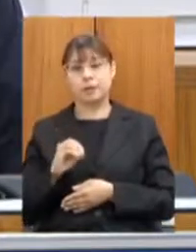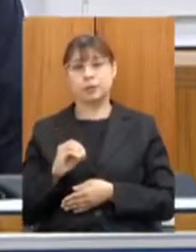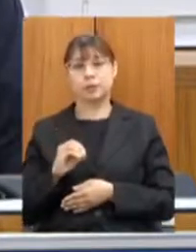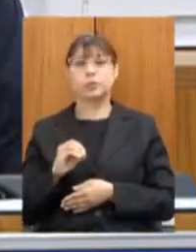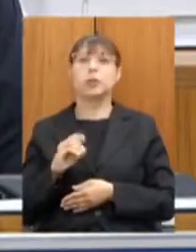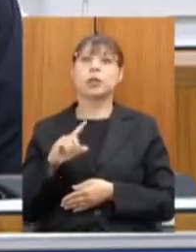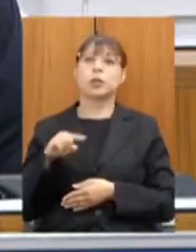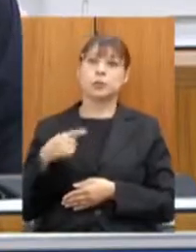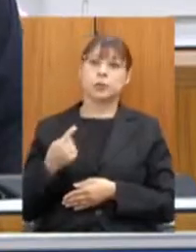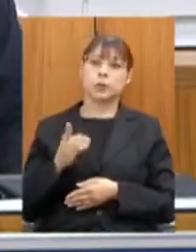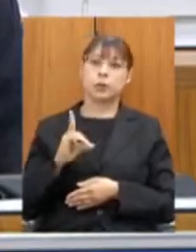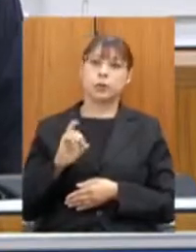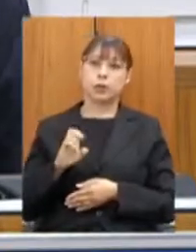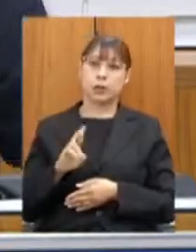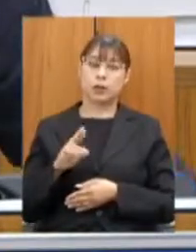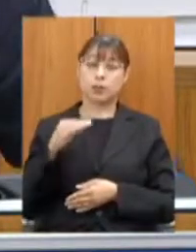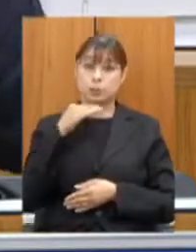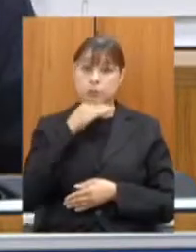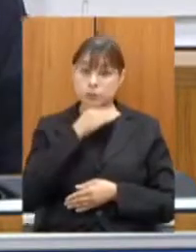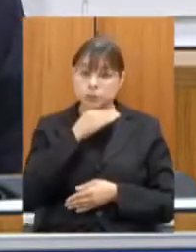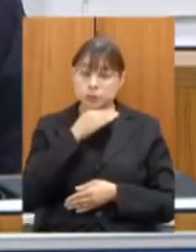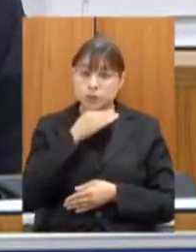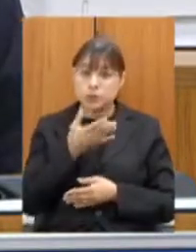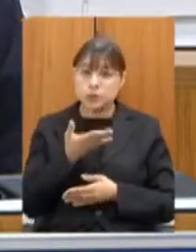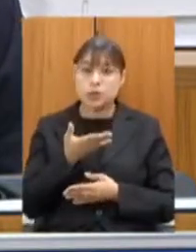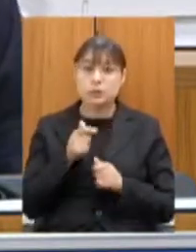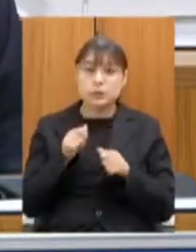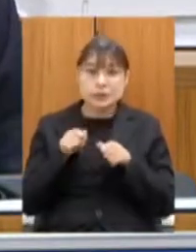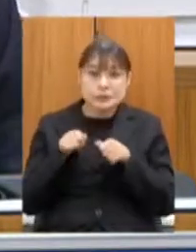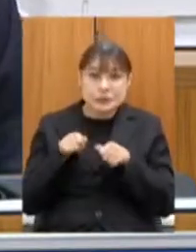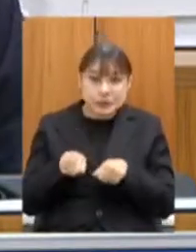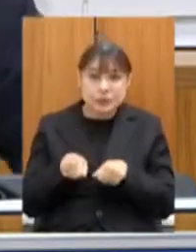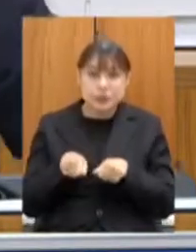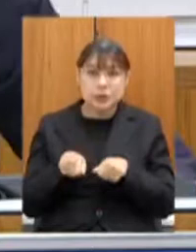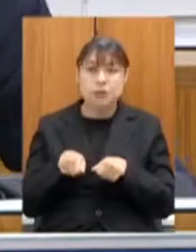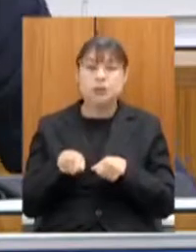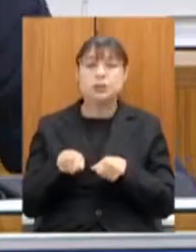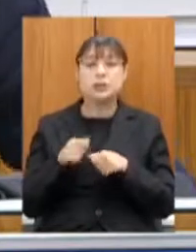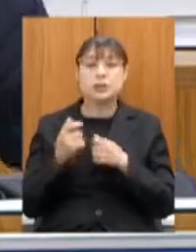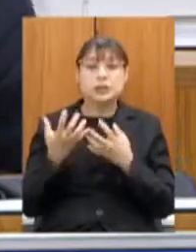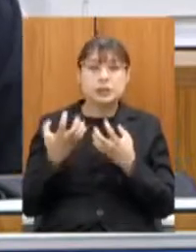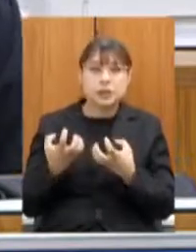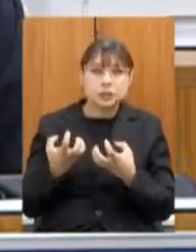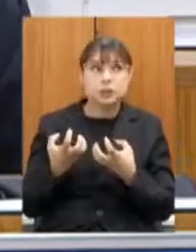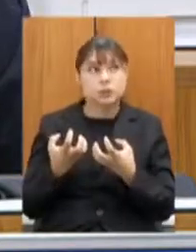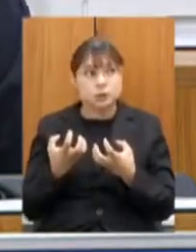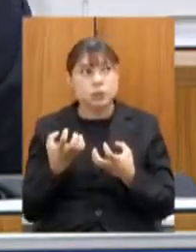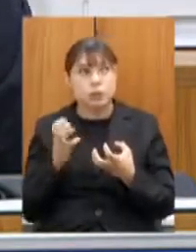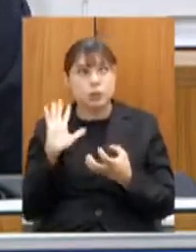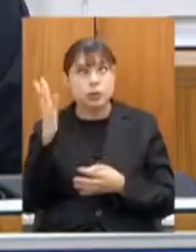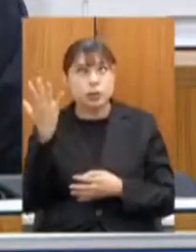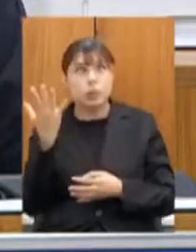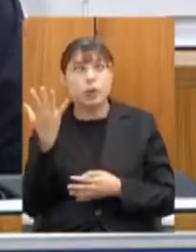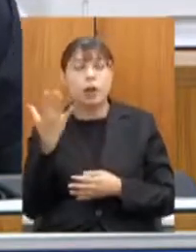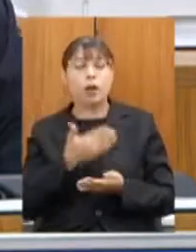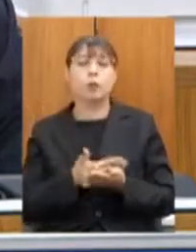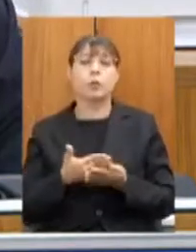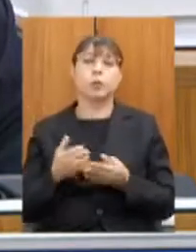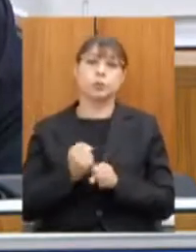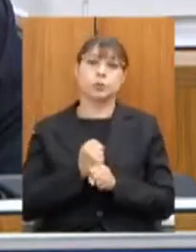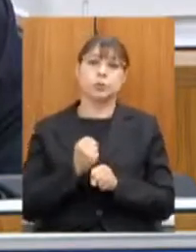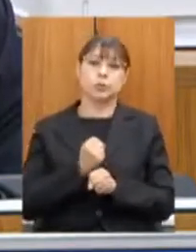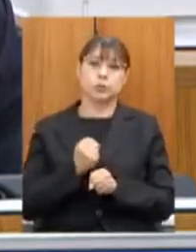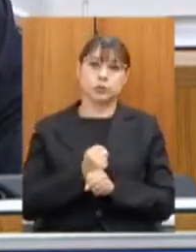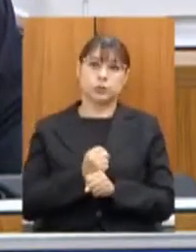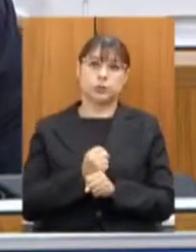o DR visualiza uma janela de oportunidade de tempo seco a obra se inicia é uma obra que pode ser